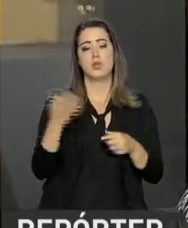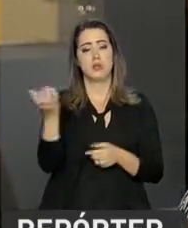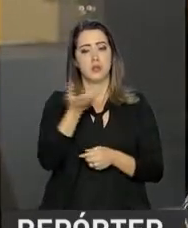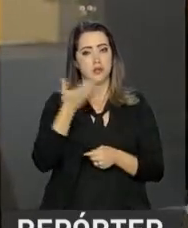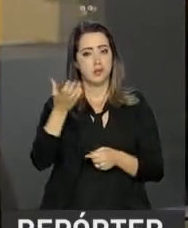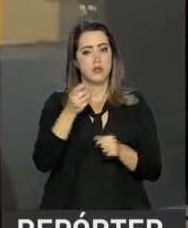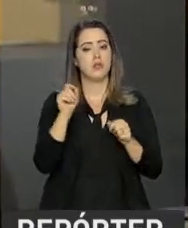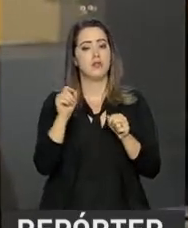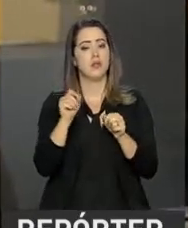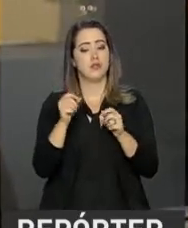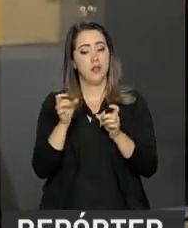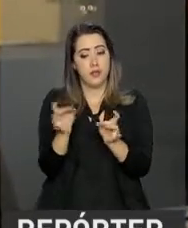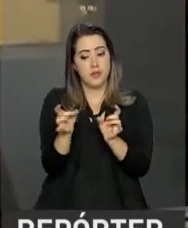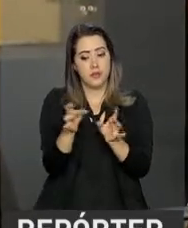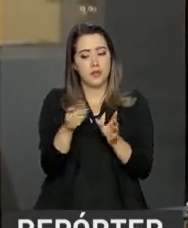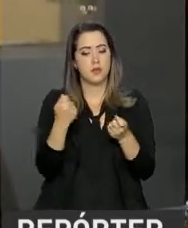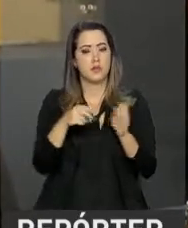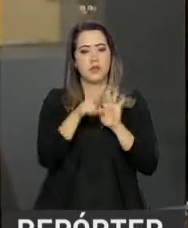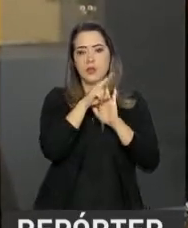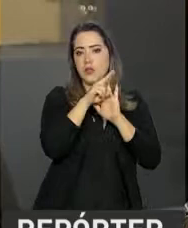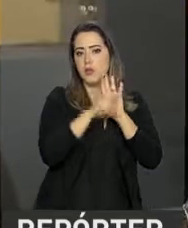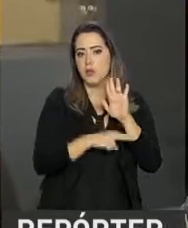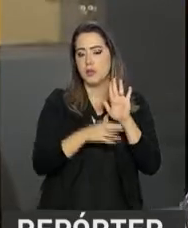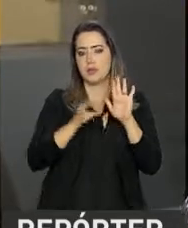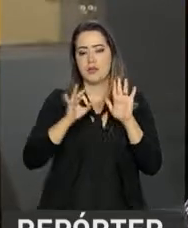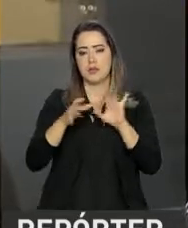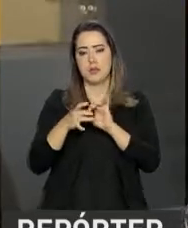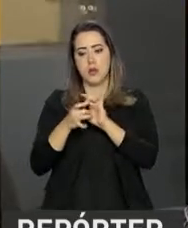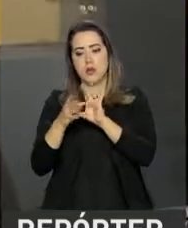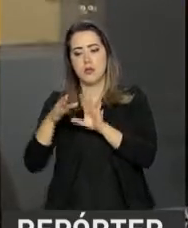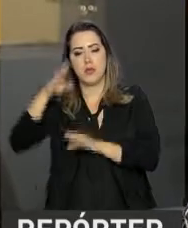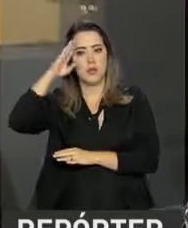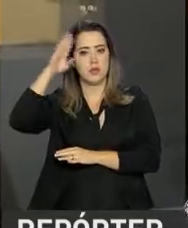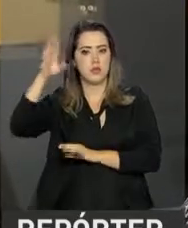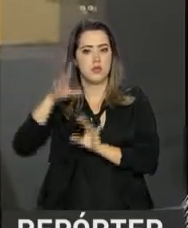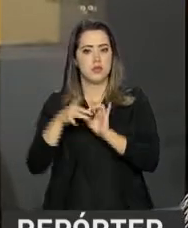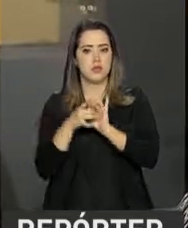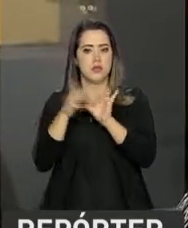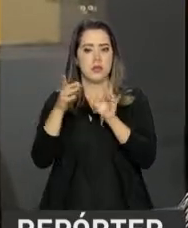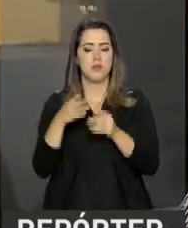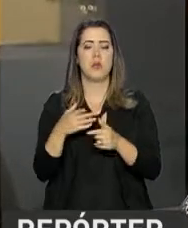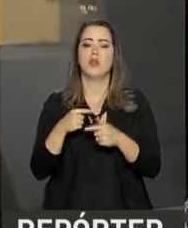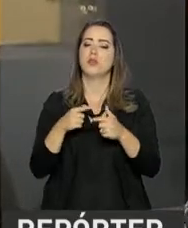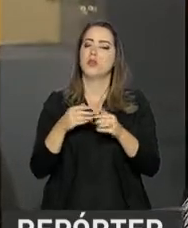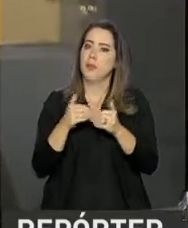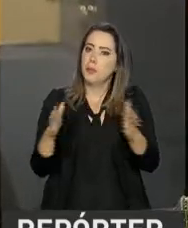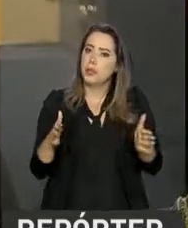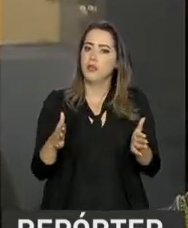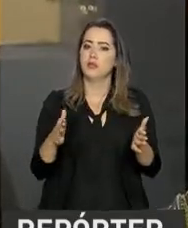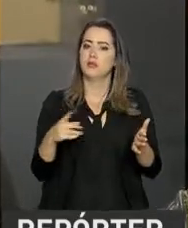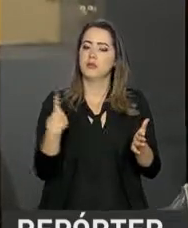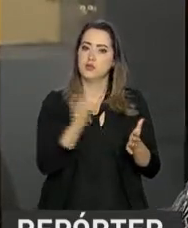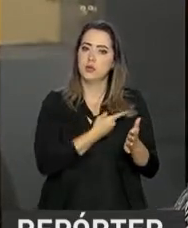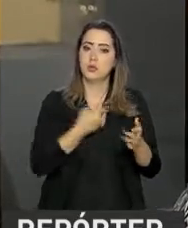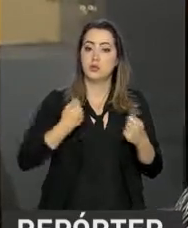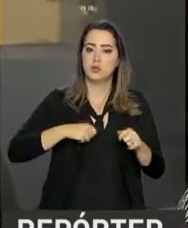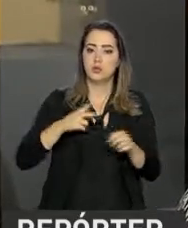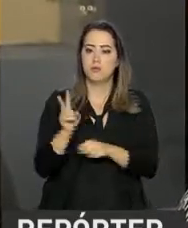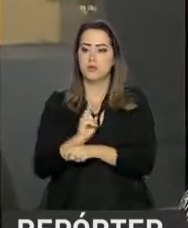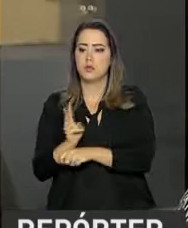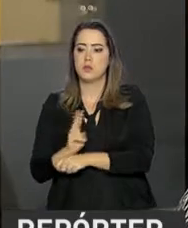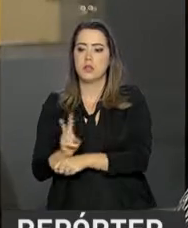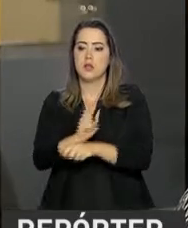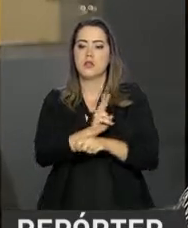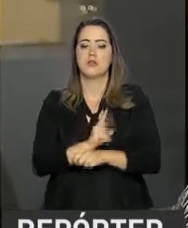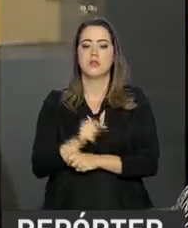realizar esse tipo de atividade tem que ter regulamentação por parte do Exército, ou seja, o Exército é que autoriza elas a funcionarem. Então, é a nossa obrigação realizar a fiscalização